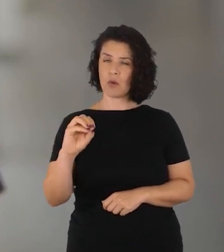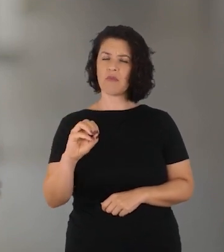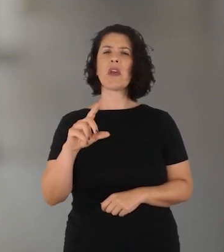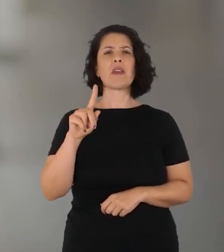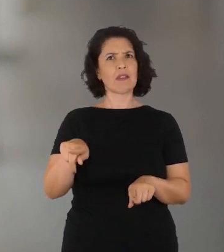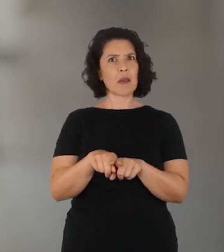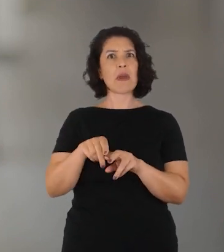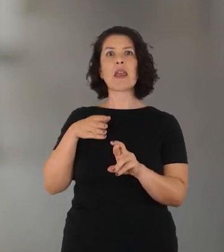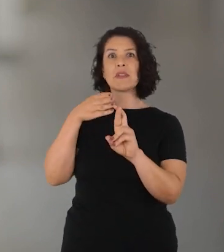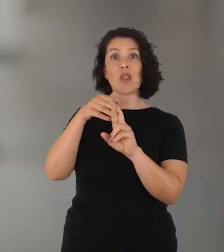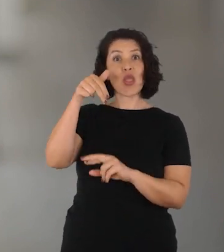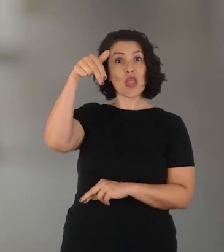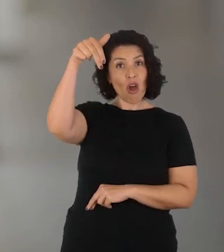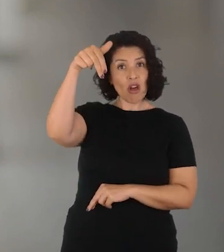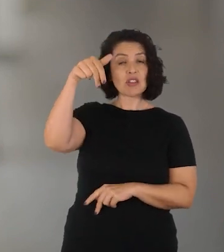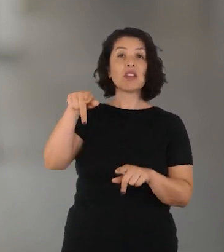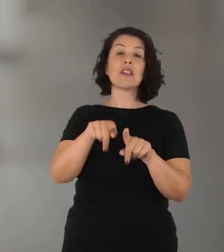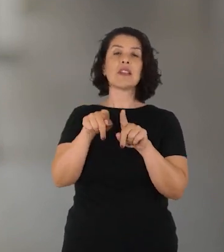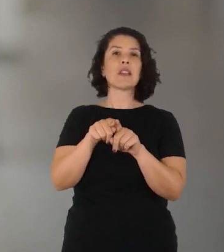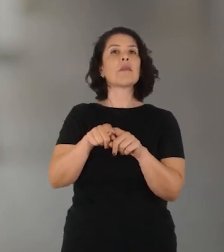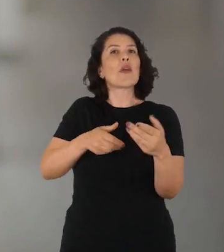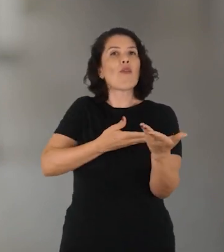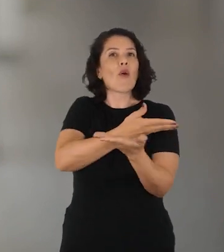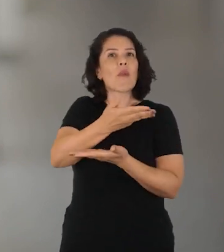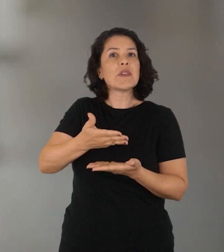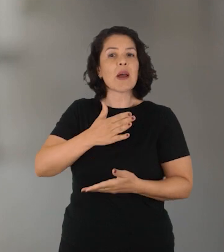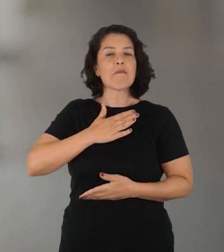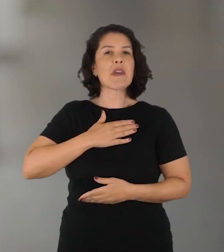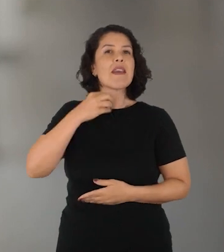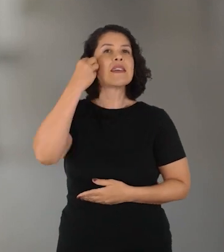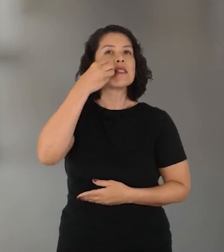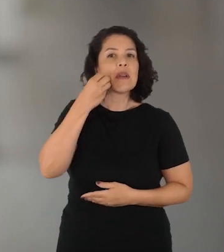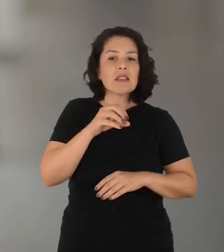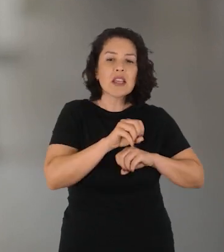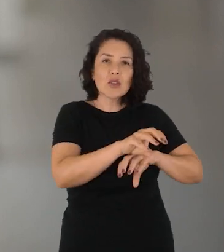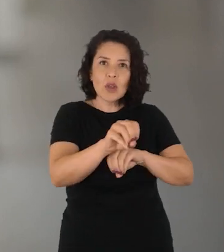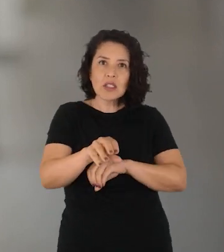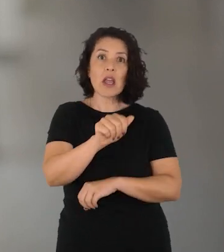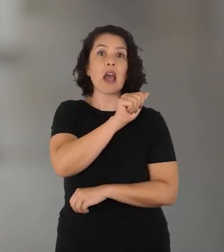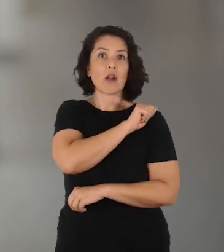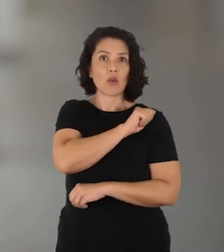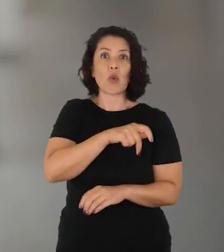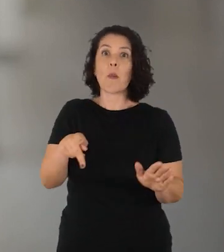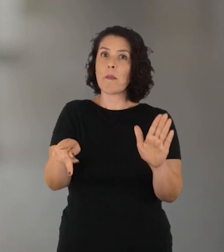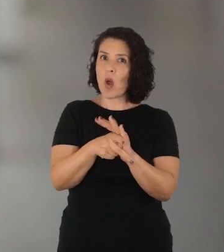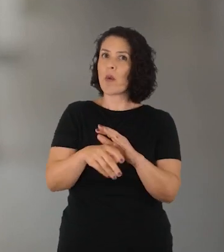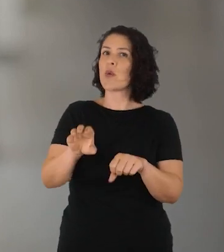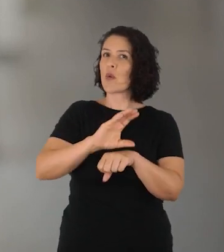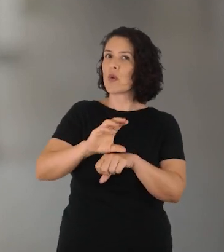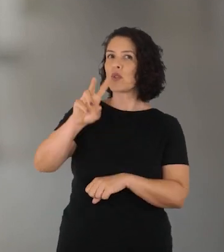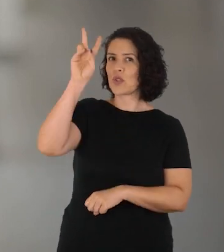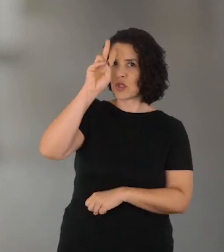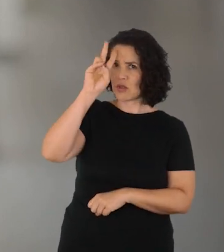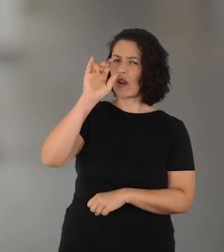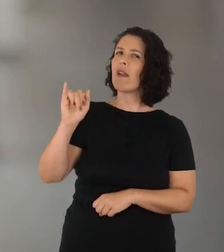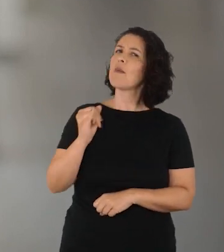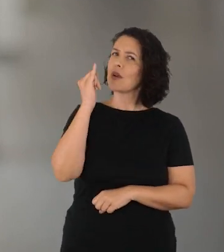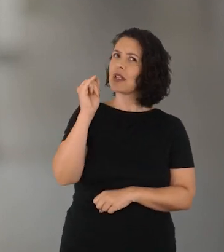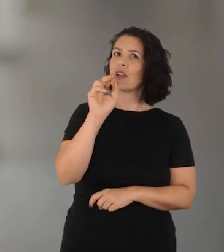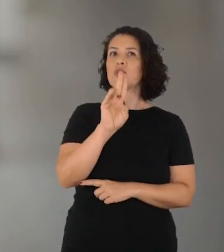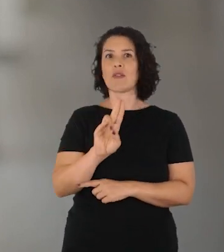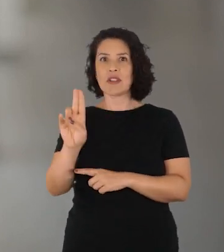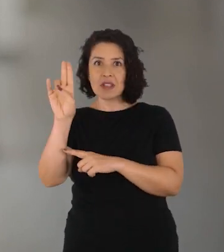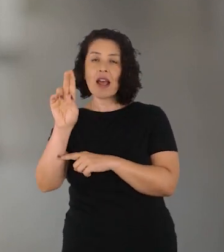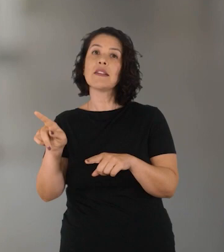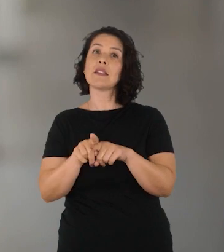representar o extremo norte do Brasil e compartilhar uma experiência educativa que envolveu os alunos de história é muito importante para a universidade,